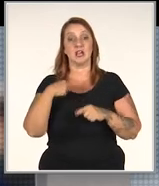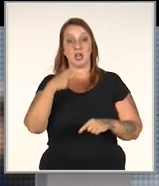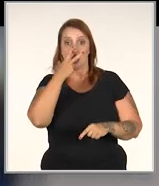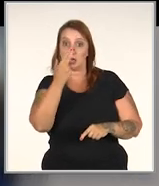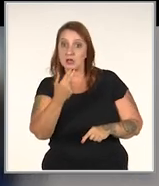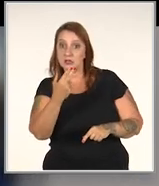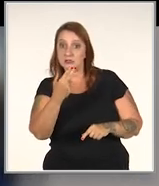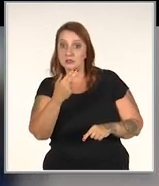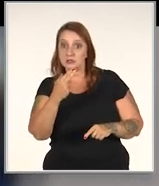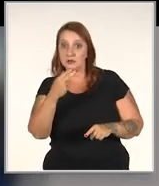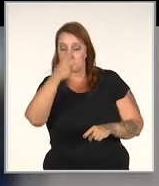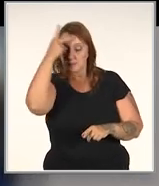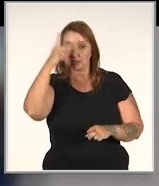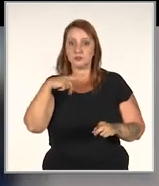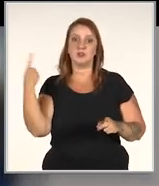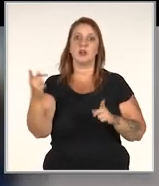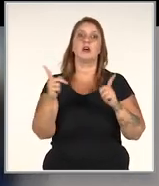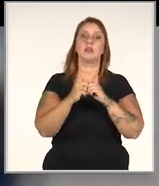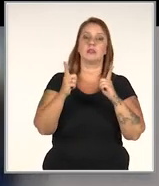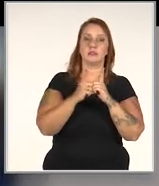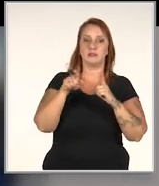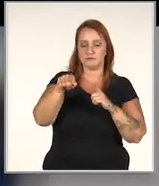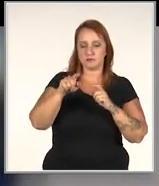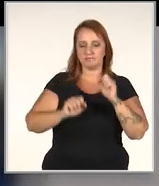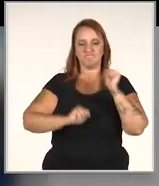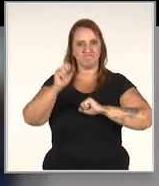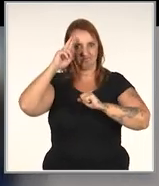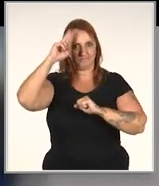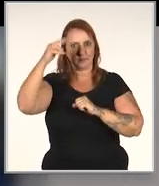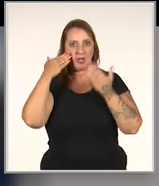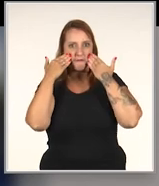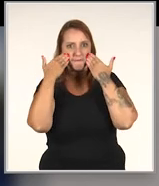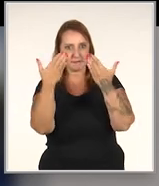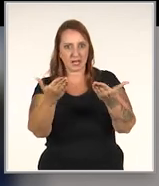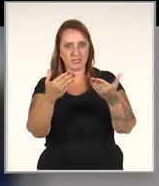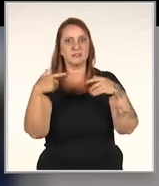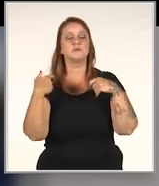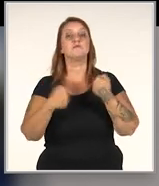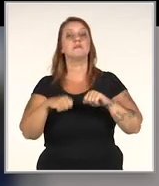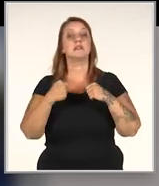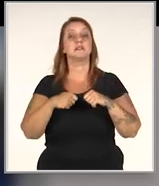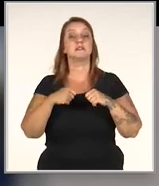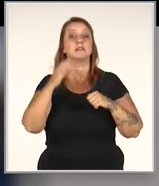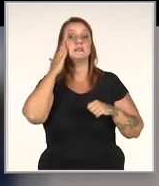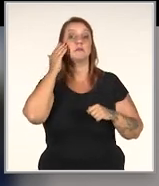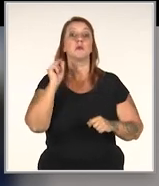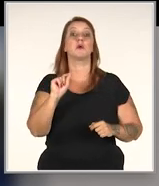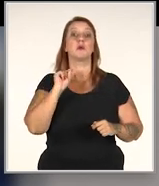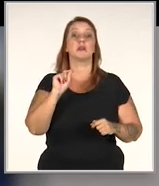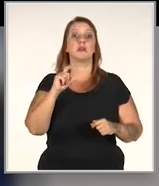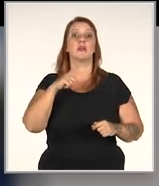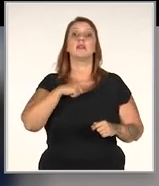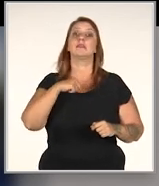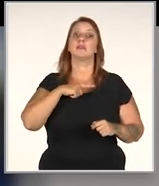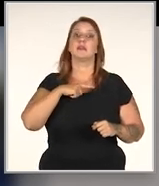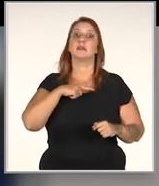Então, eu acho que, assim, o pessoal do atendimento, você, empreendedor que está à frente aí, precisa ter em mente que existem,